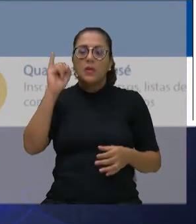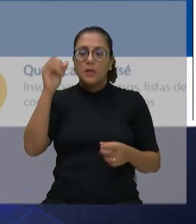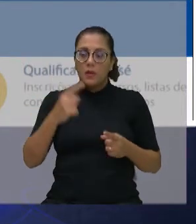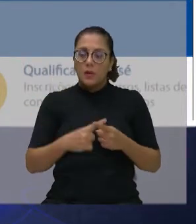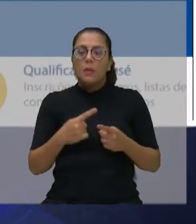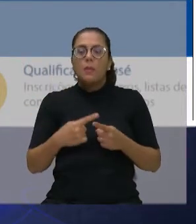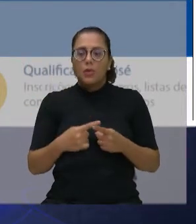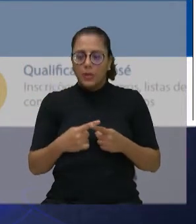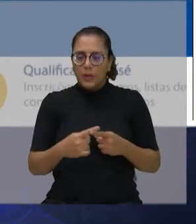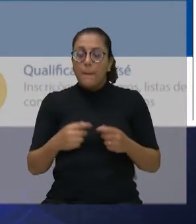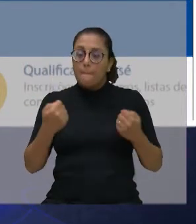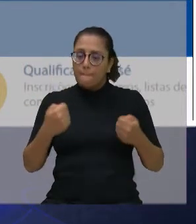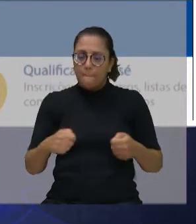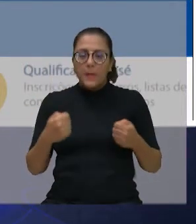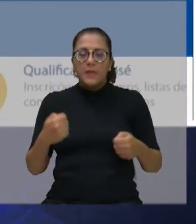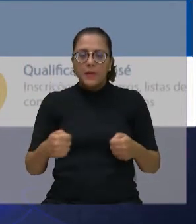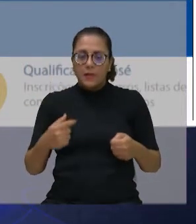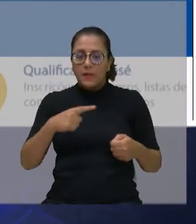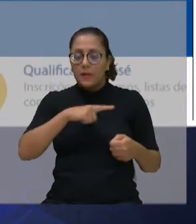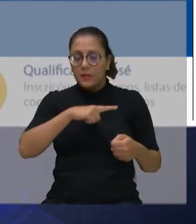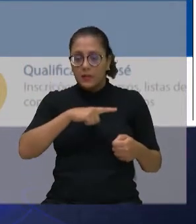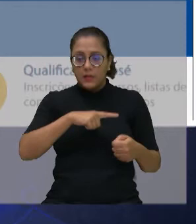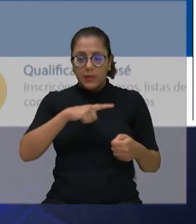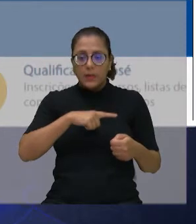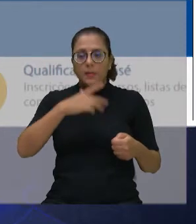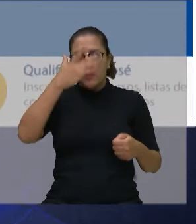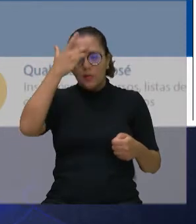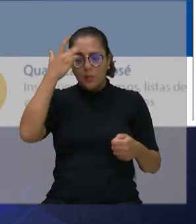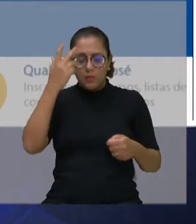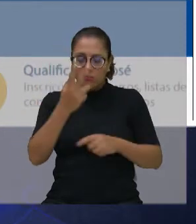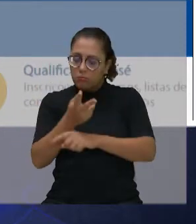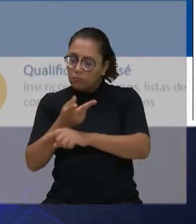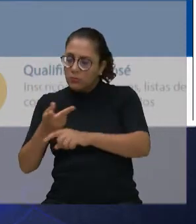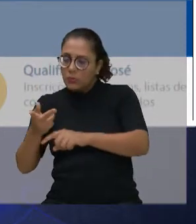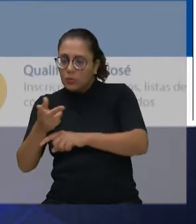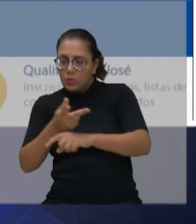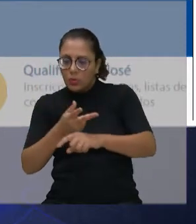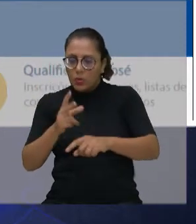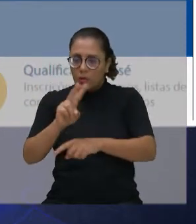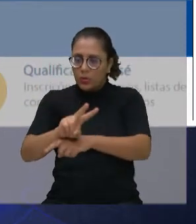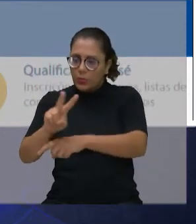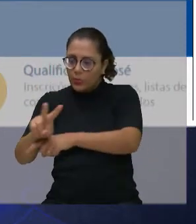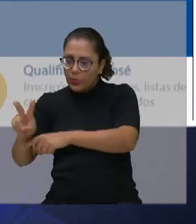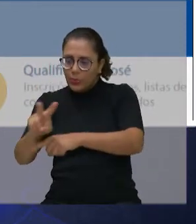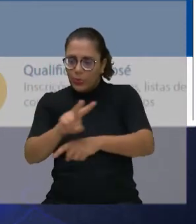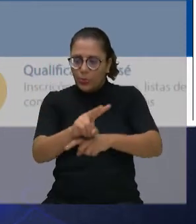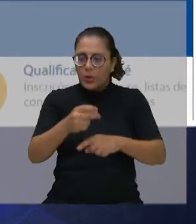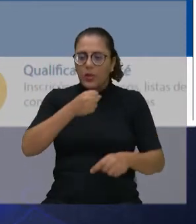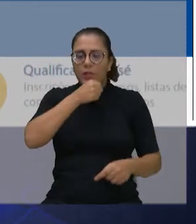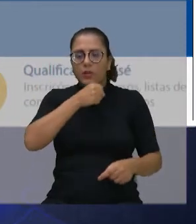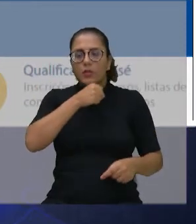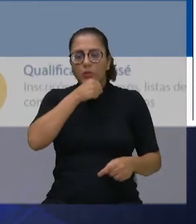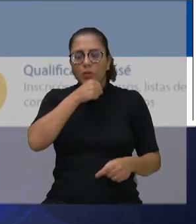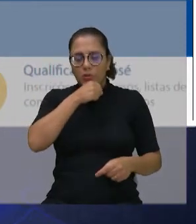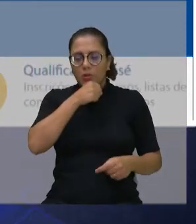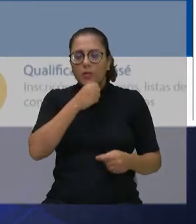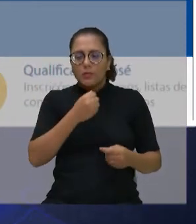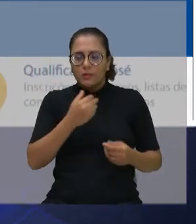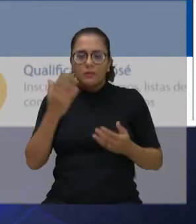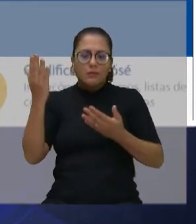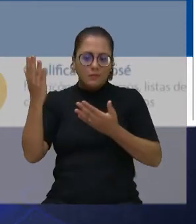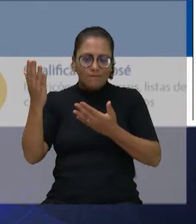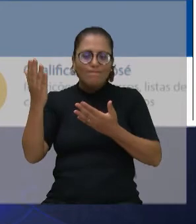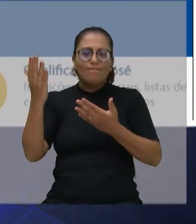emergente que está tendo muita procura. Então, eu acho que é muito importante a perspicácia do governo e